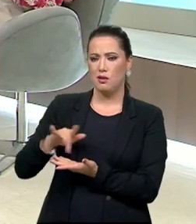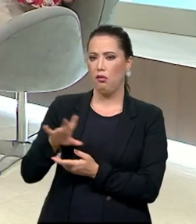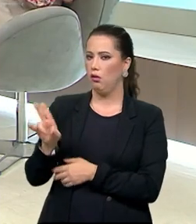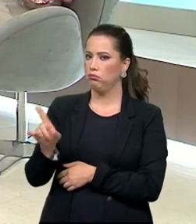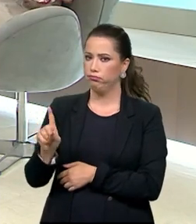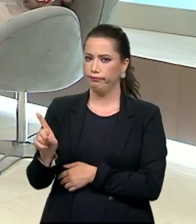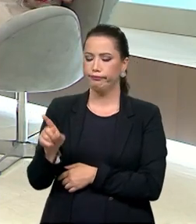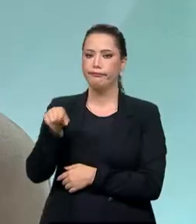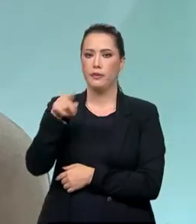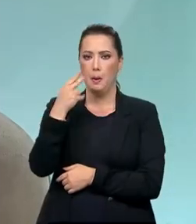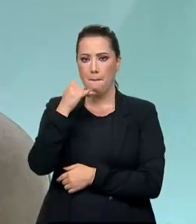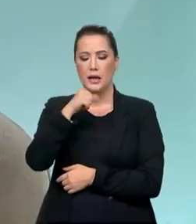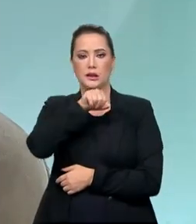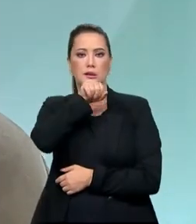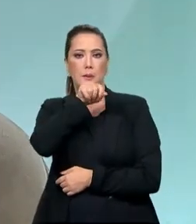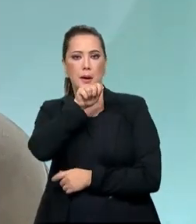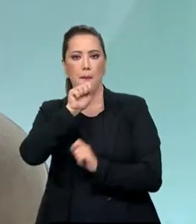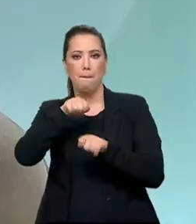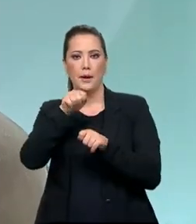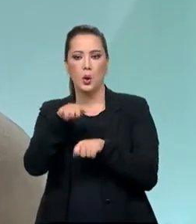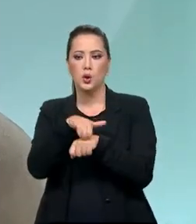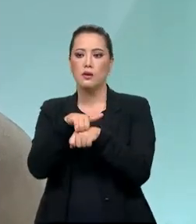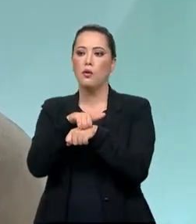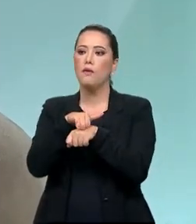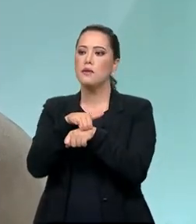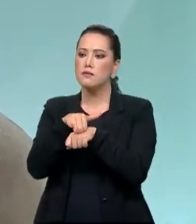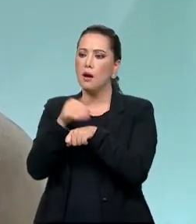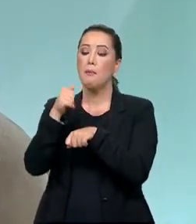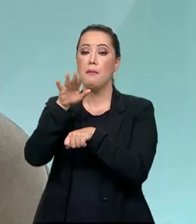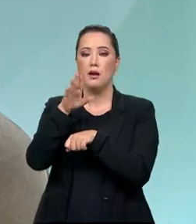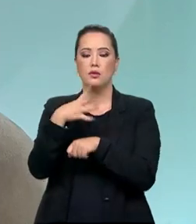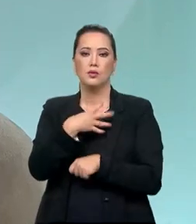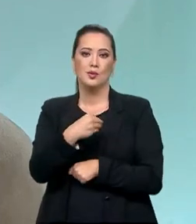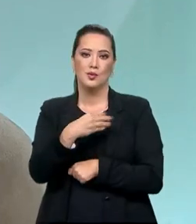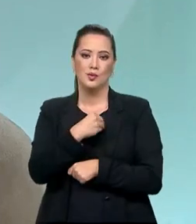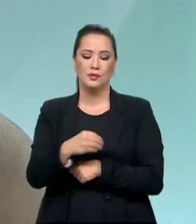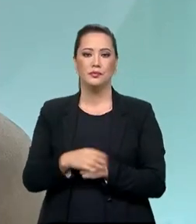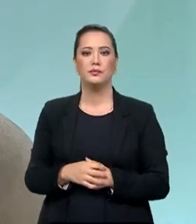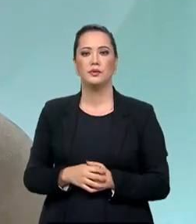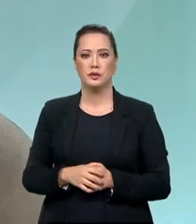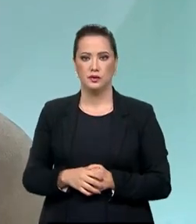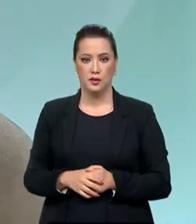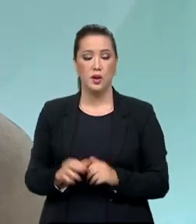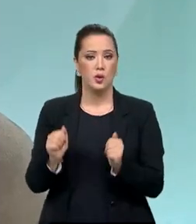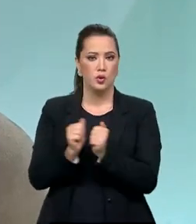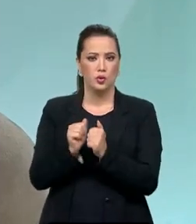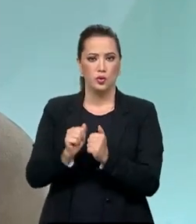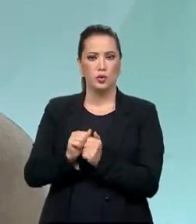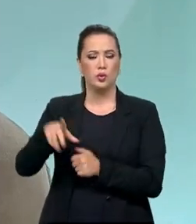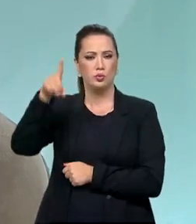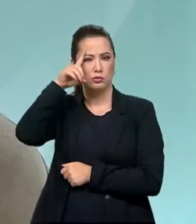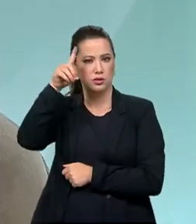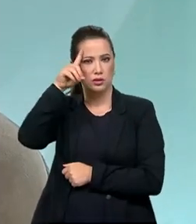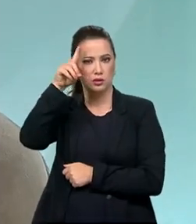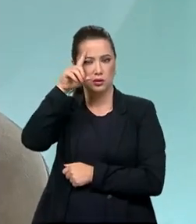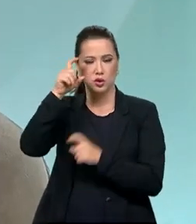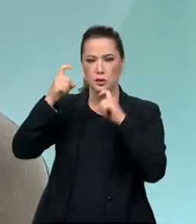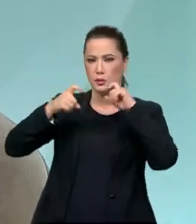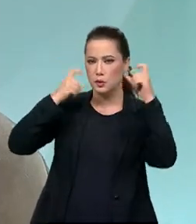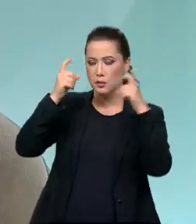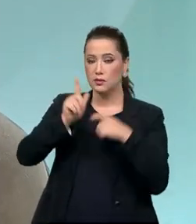e os pais possam conviver mais com os filhos e acompanharem diariamente as suas